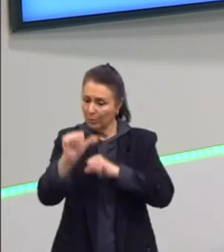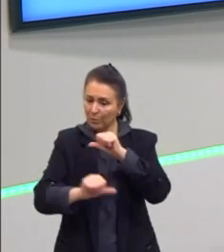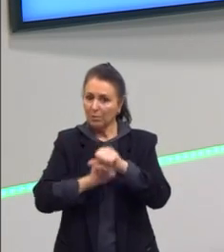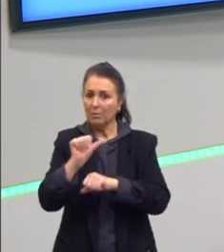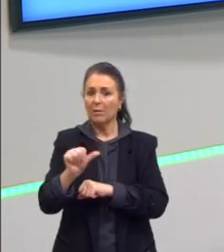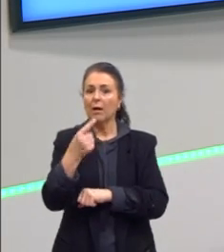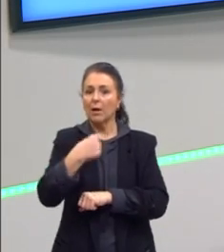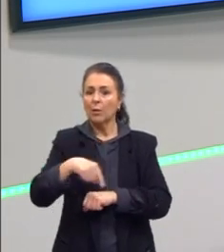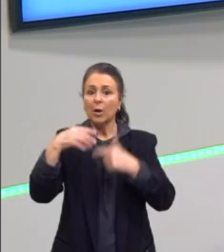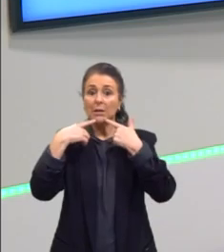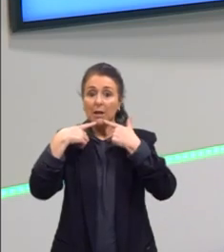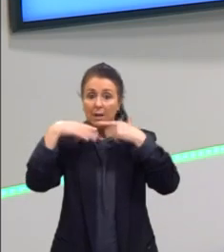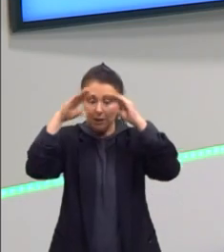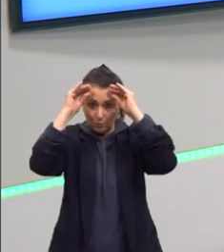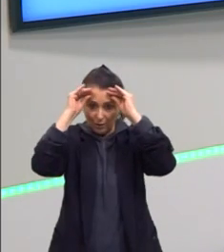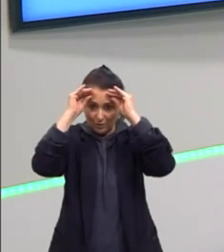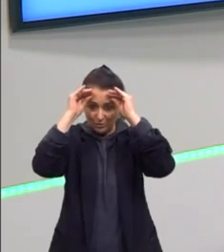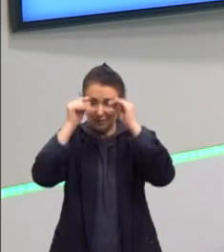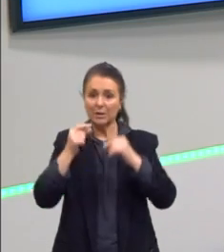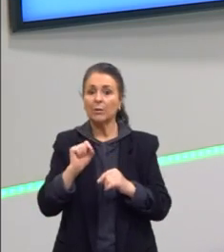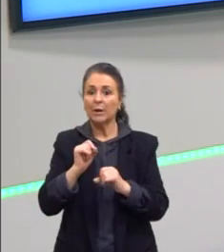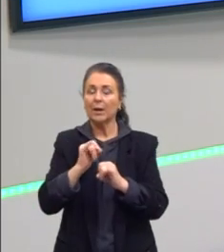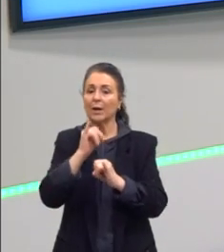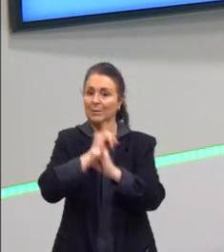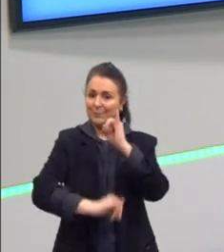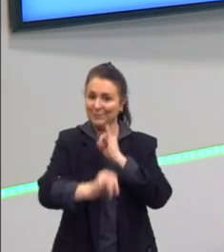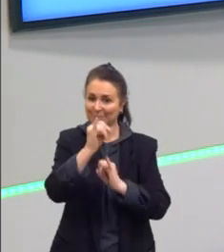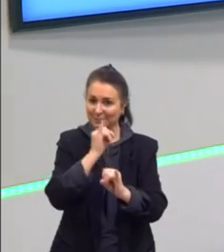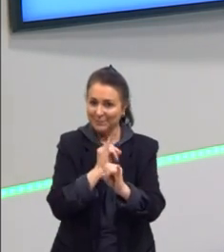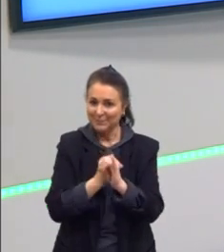que é o que a gente está chamando de internetês.